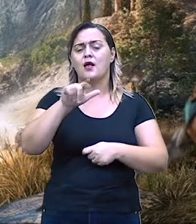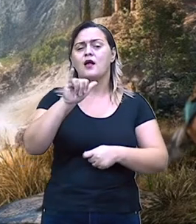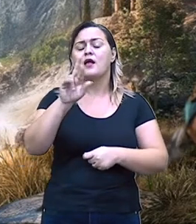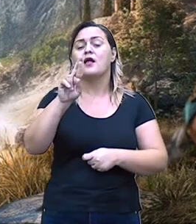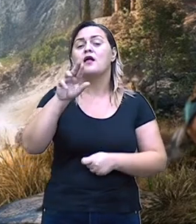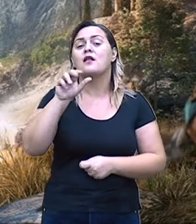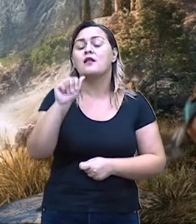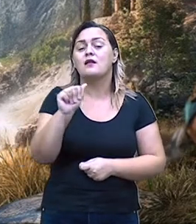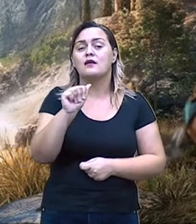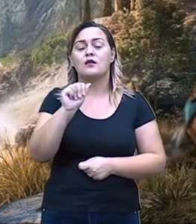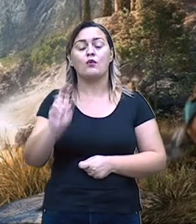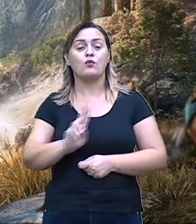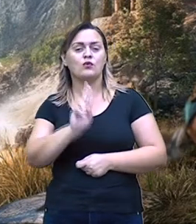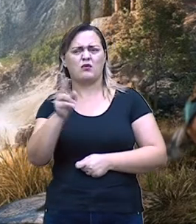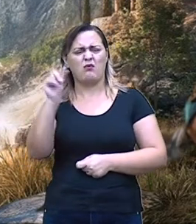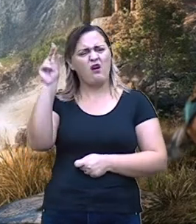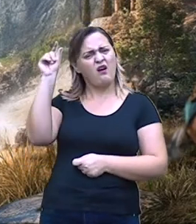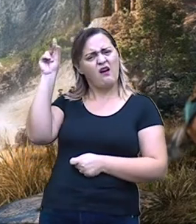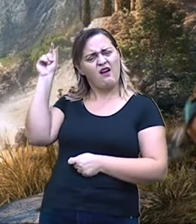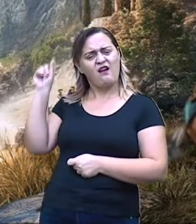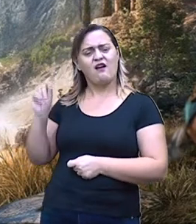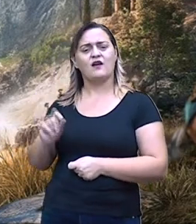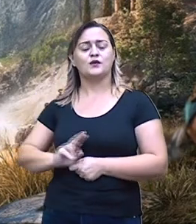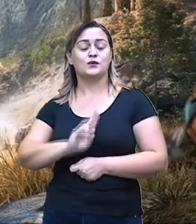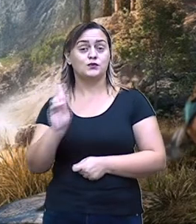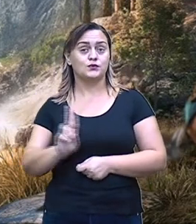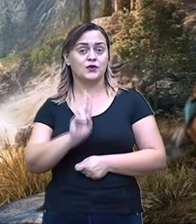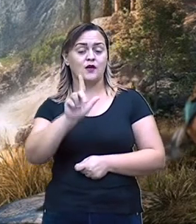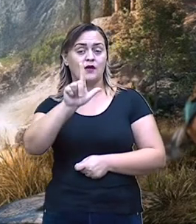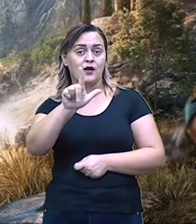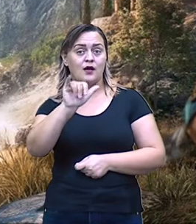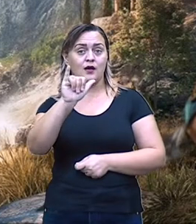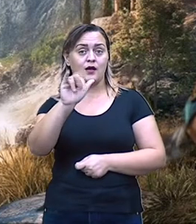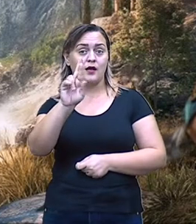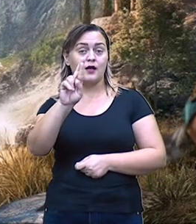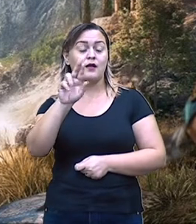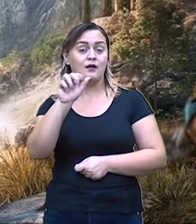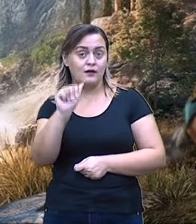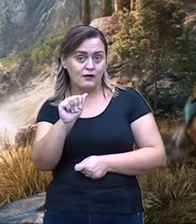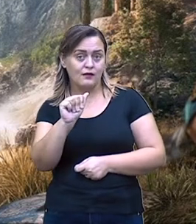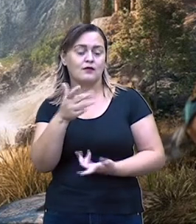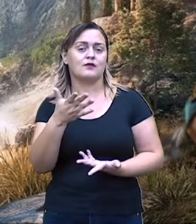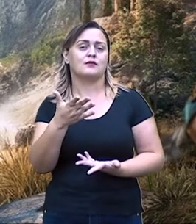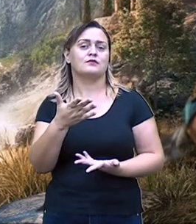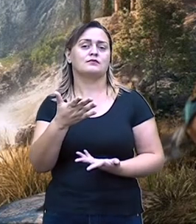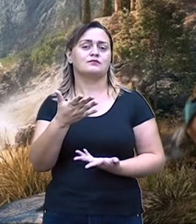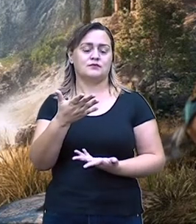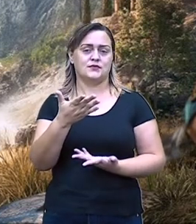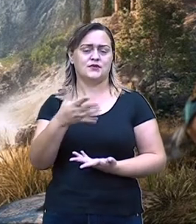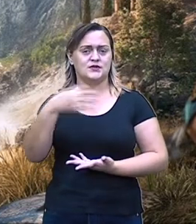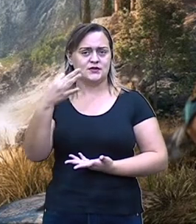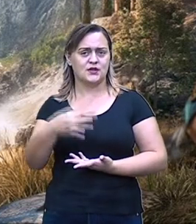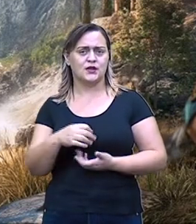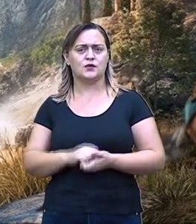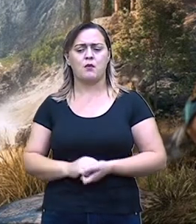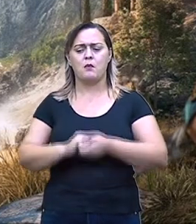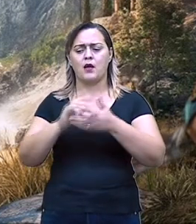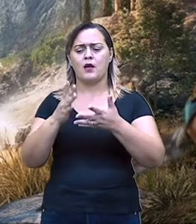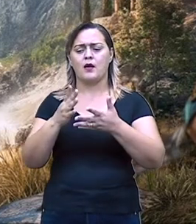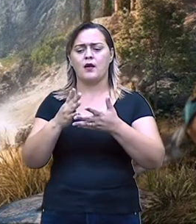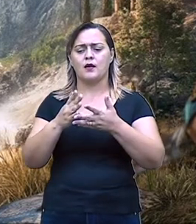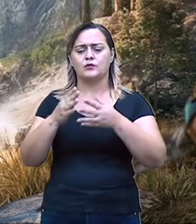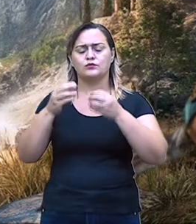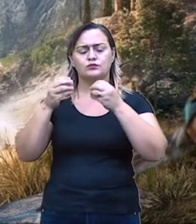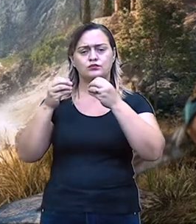Esses poetas, eles declamavam as narrativas místicas, né? E entretiam aí, educavam as pessoas.